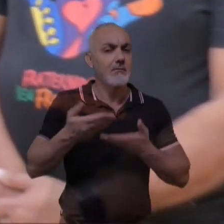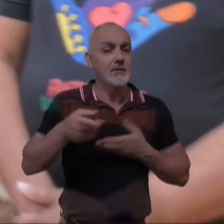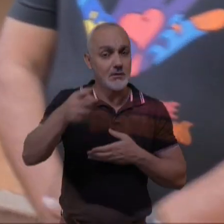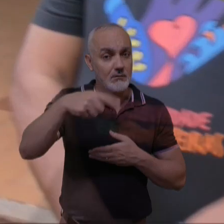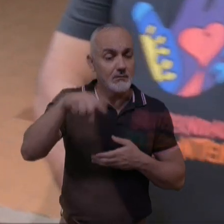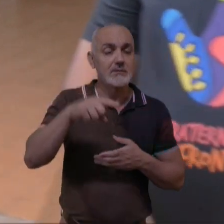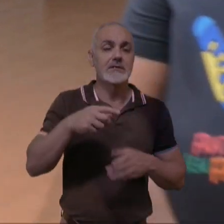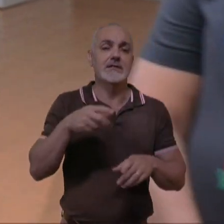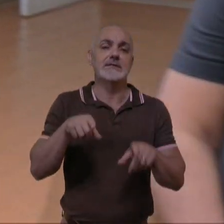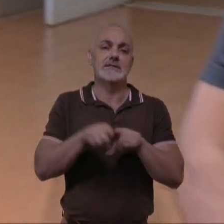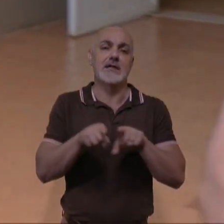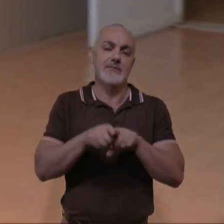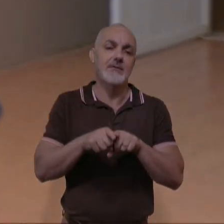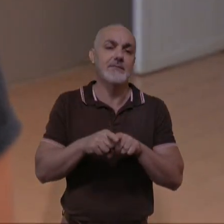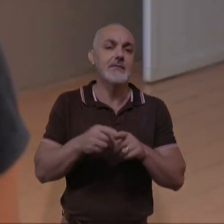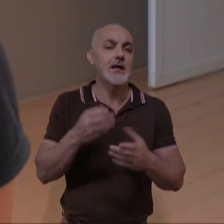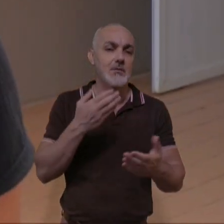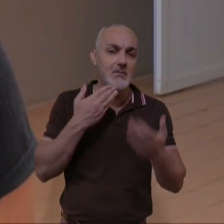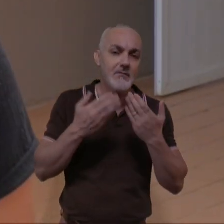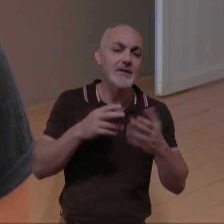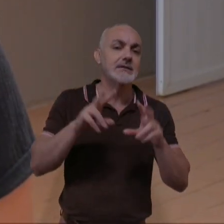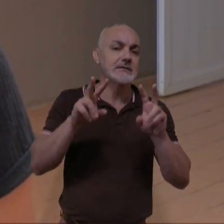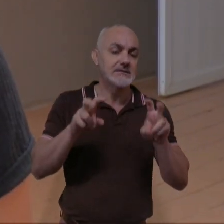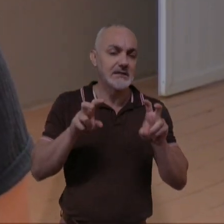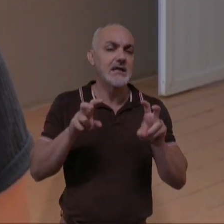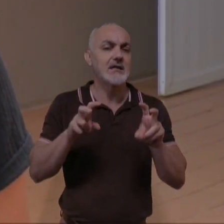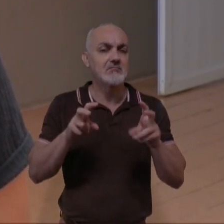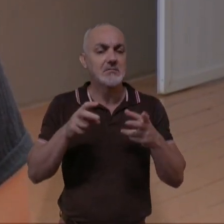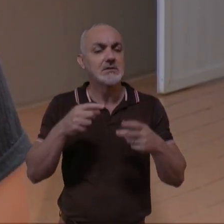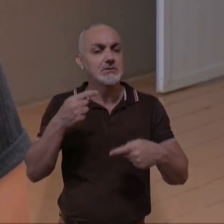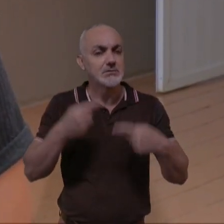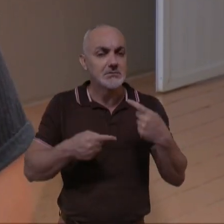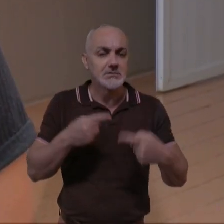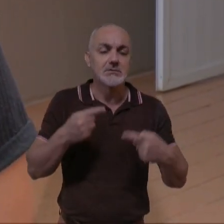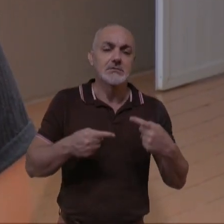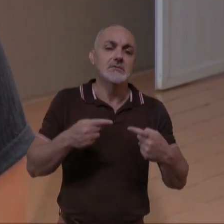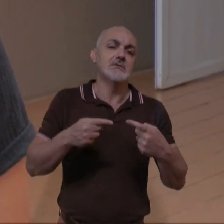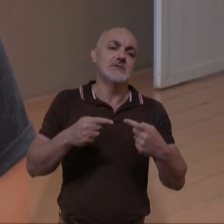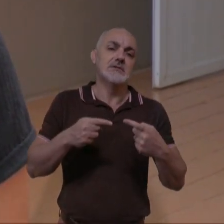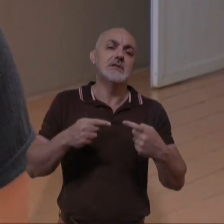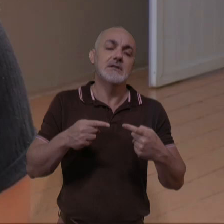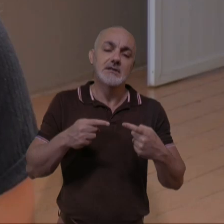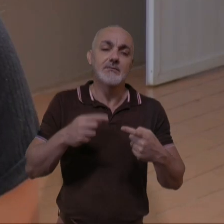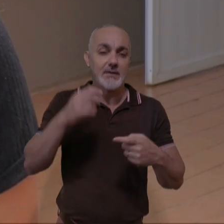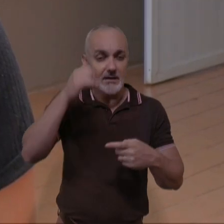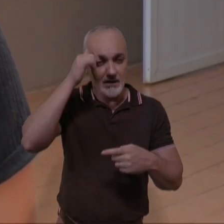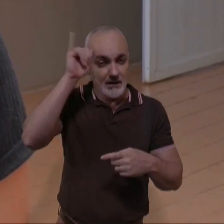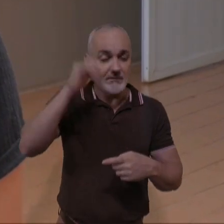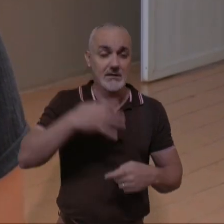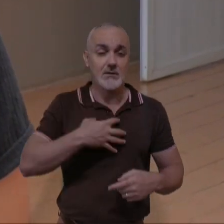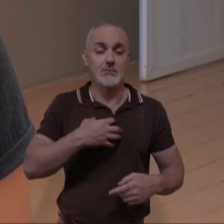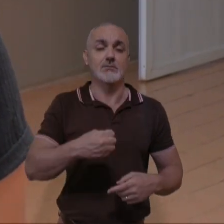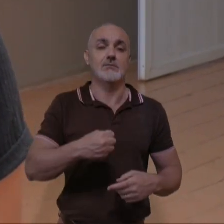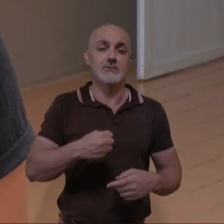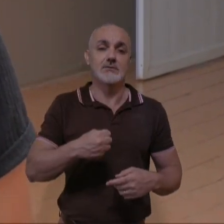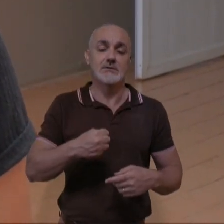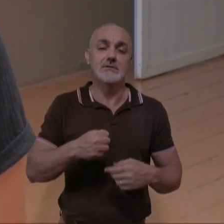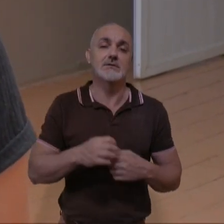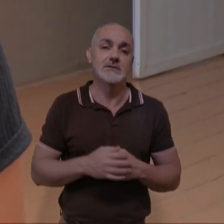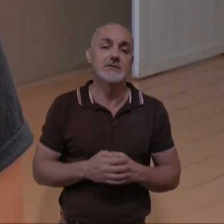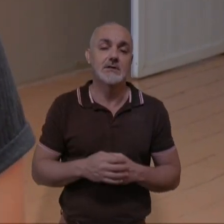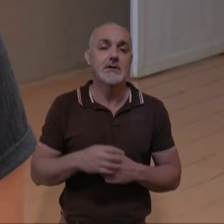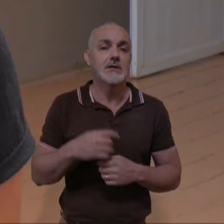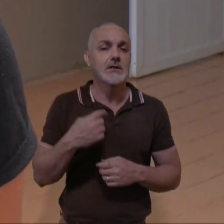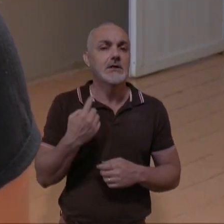você também. Vem conversar sobre esse tema, falar sobre a prevenção ao suicídio, sobre a depressão.